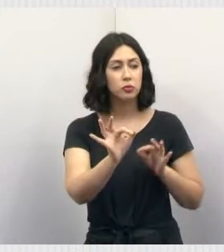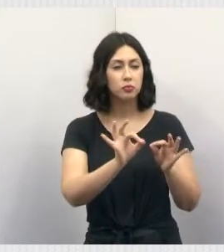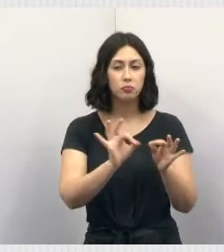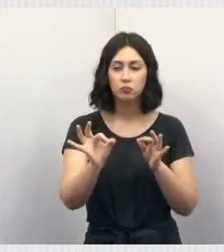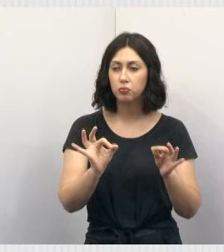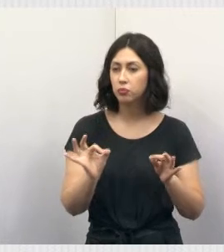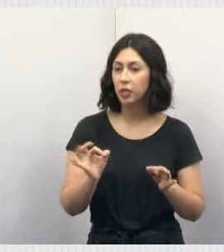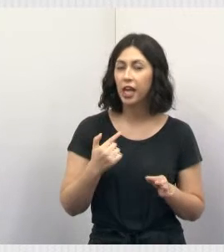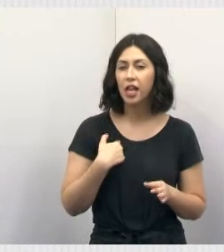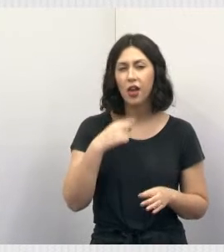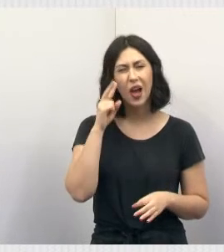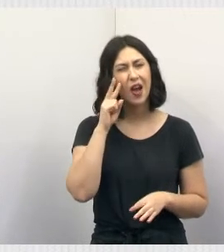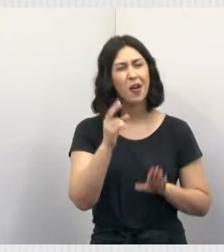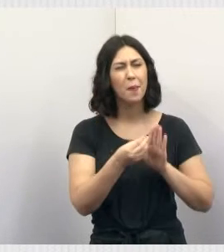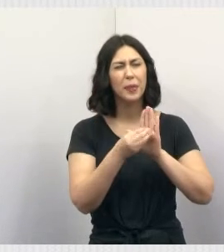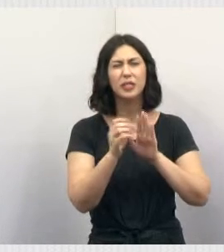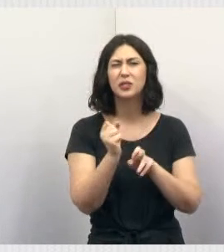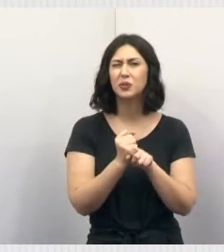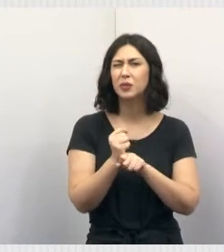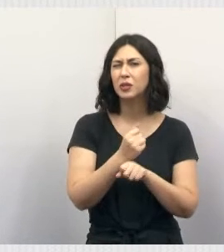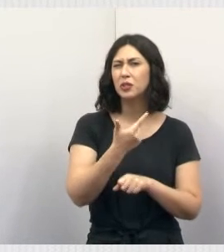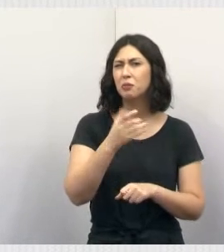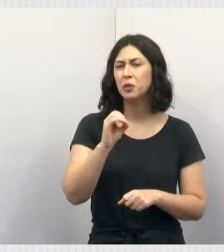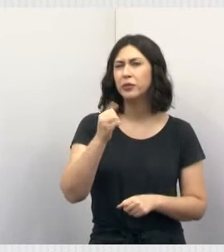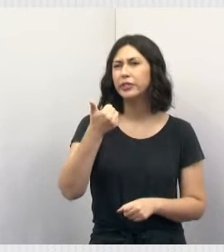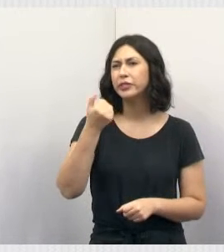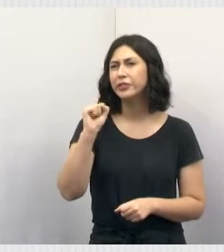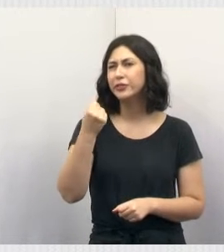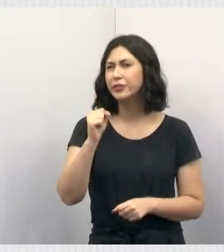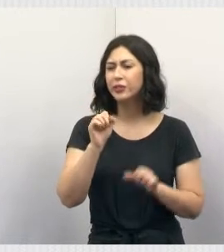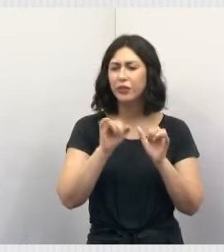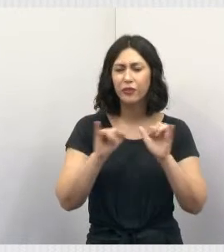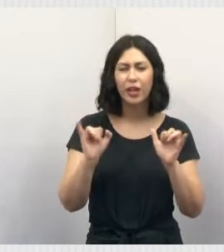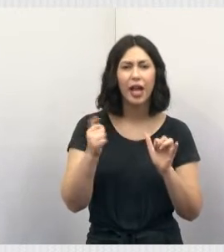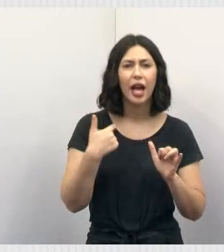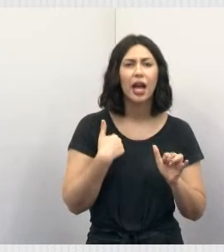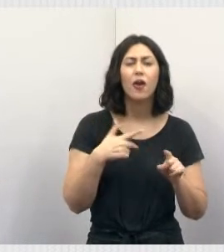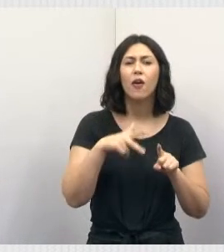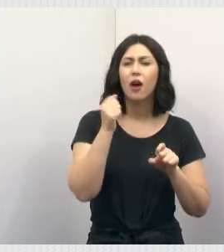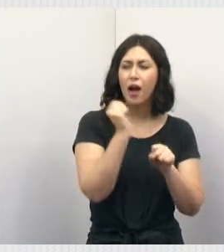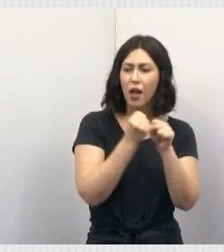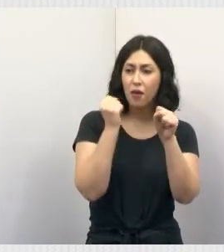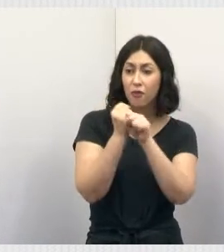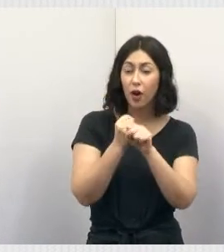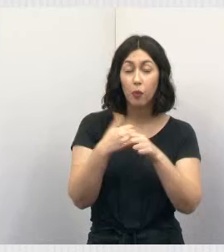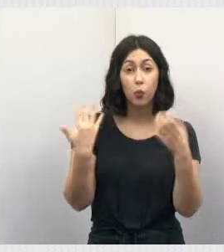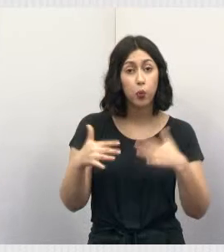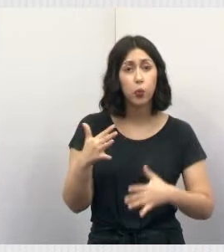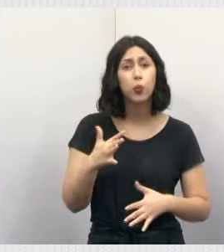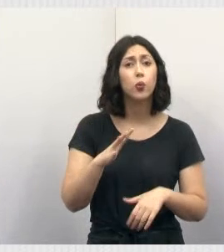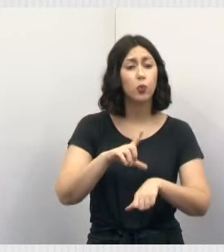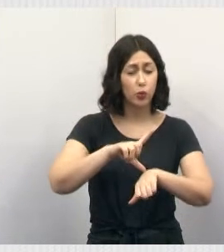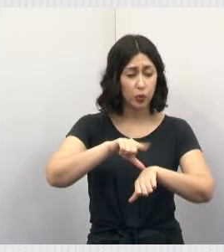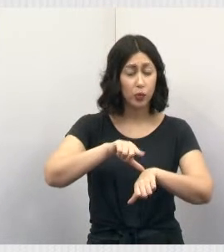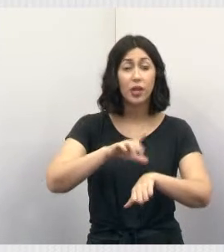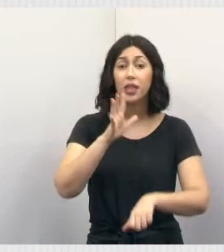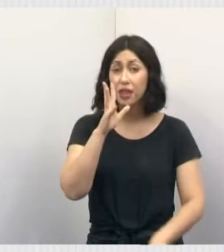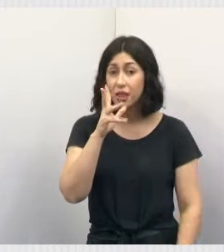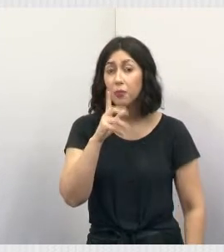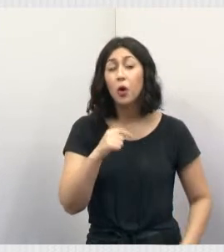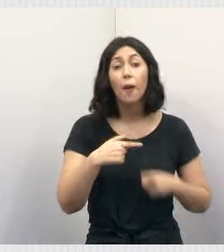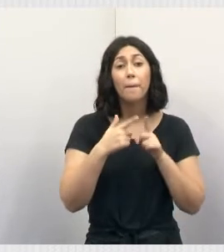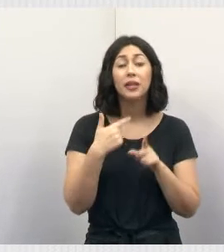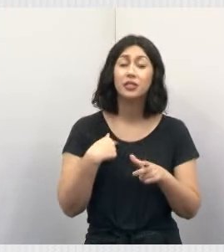Eu achei uma postagem minha de 2018, acho, falando que eu iria fazer essa reforma. Olha o quanto que demorou. Mas eu fiz,